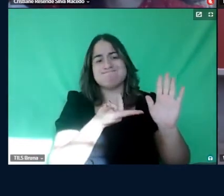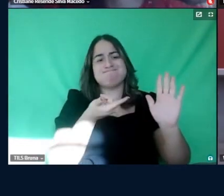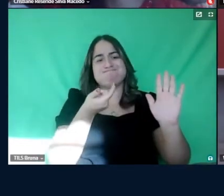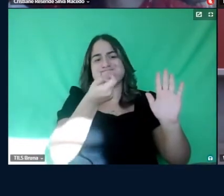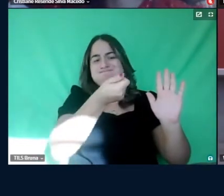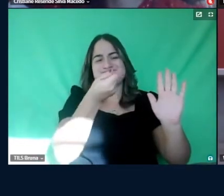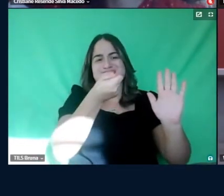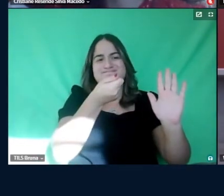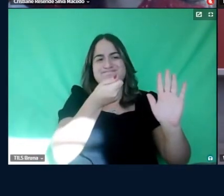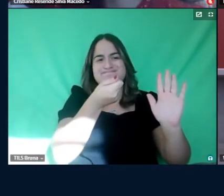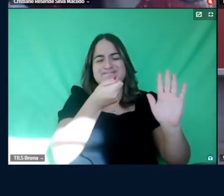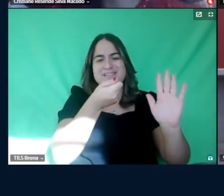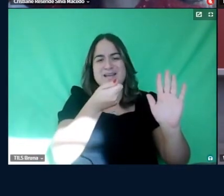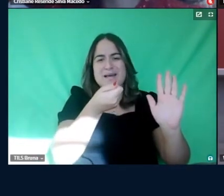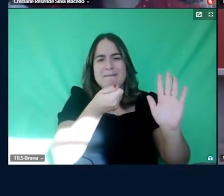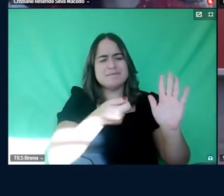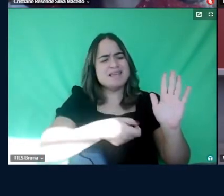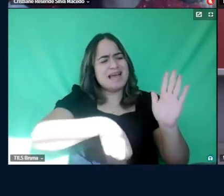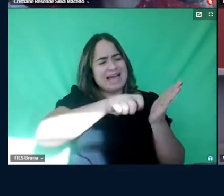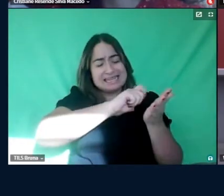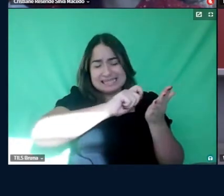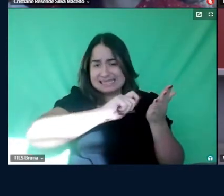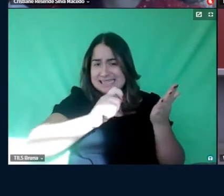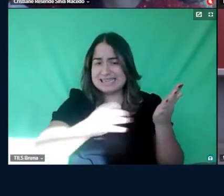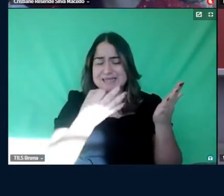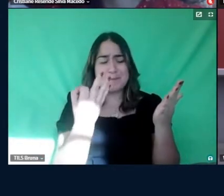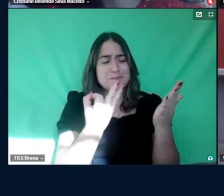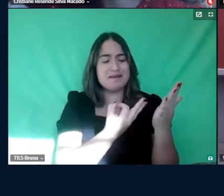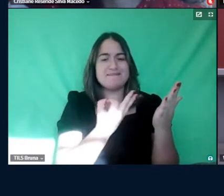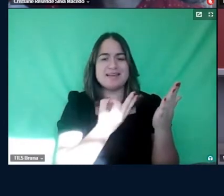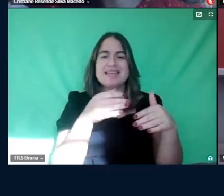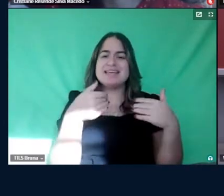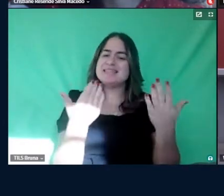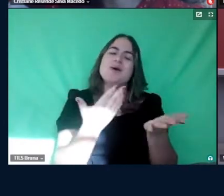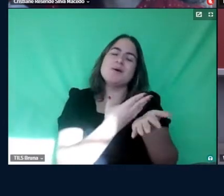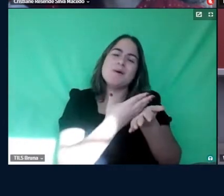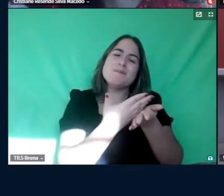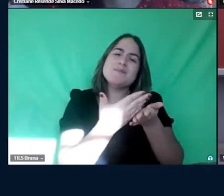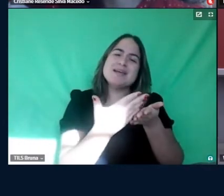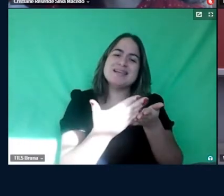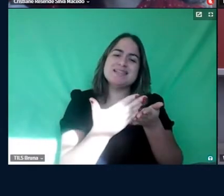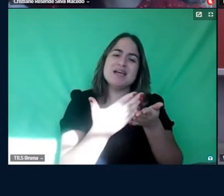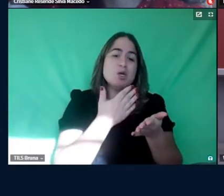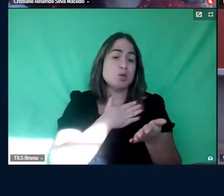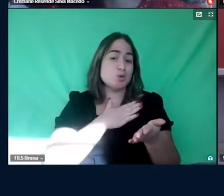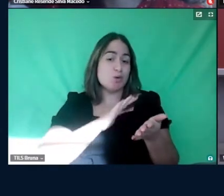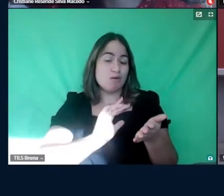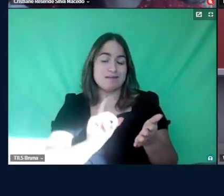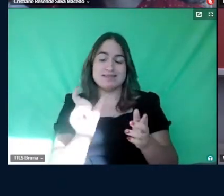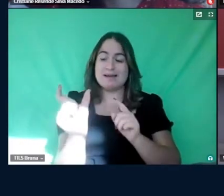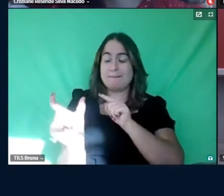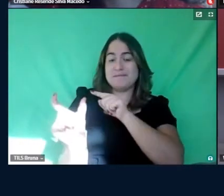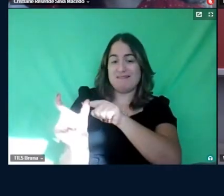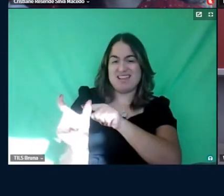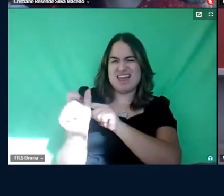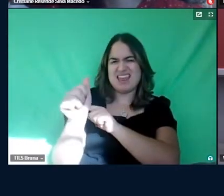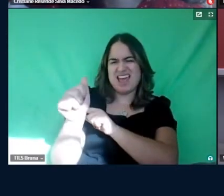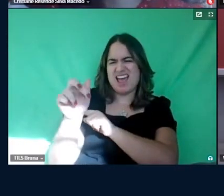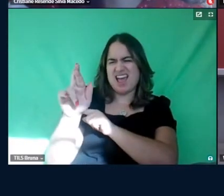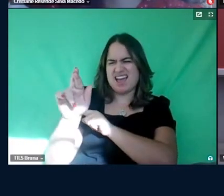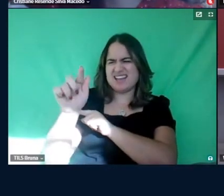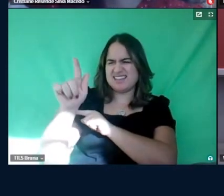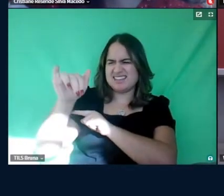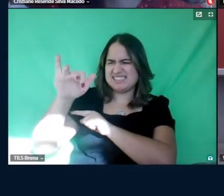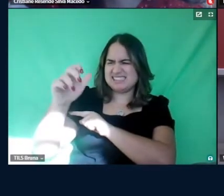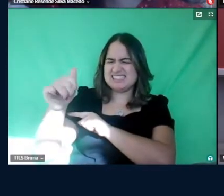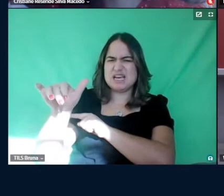Muito, muito bem escrito, né? Então, eu começo a minha, não gosto muito dessa palavra argüição, da impressão que a gente